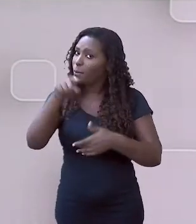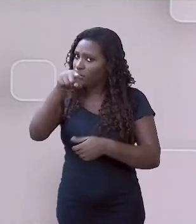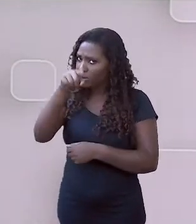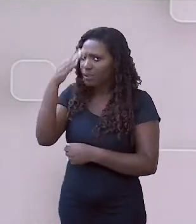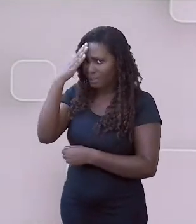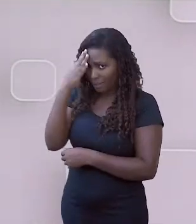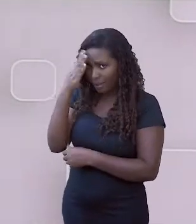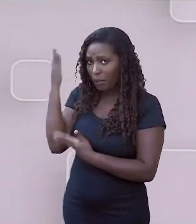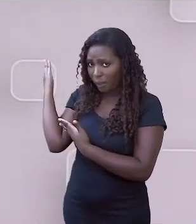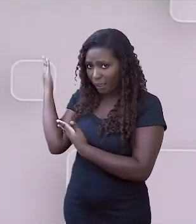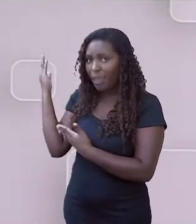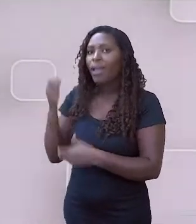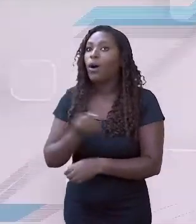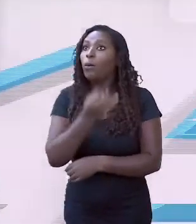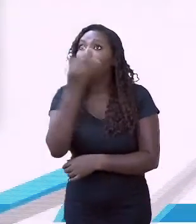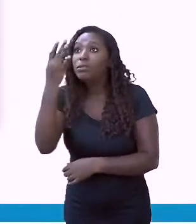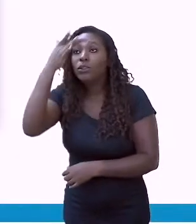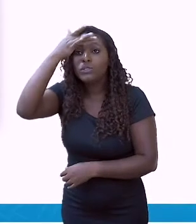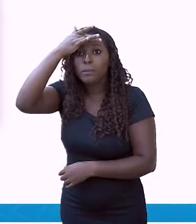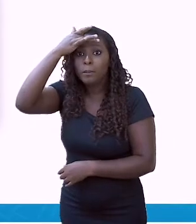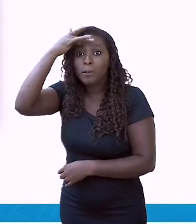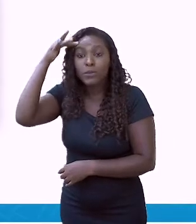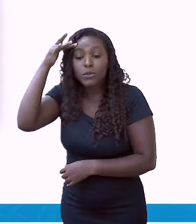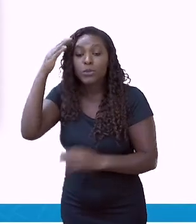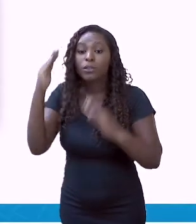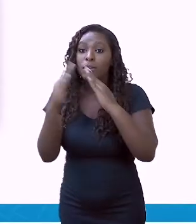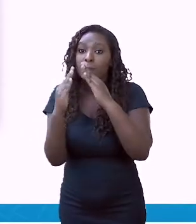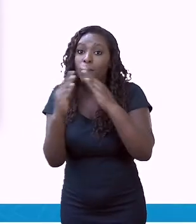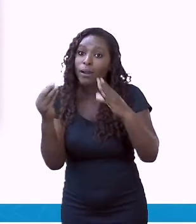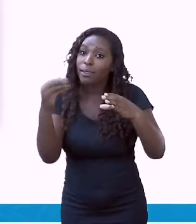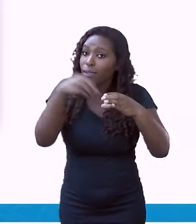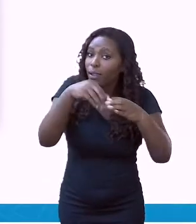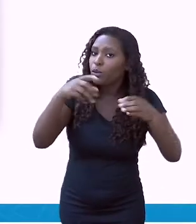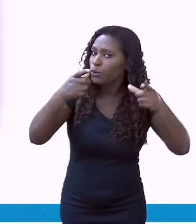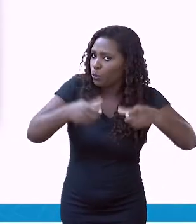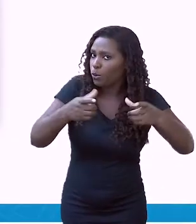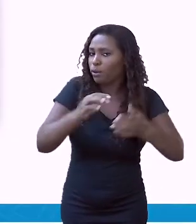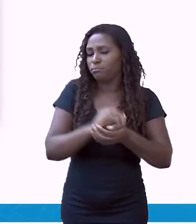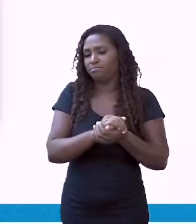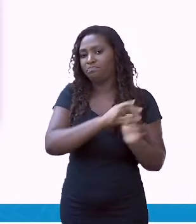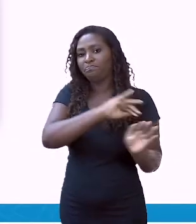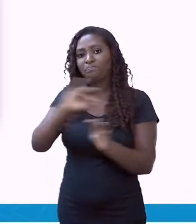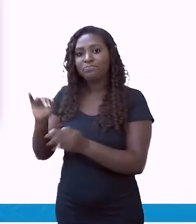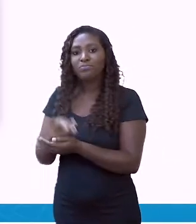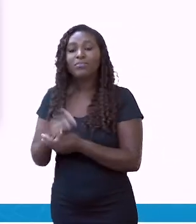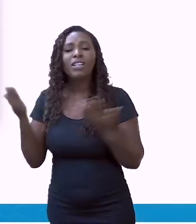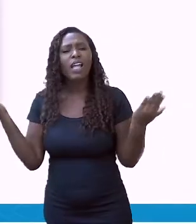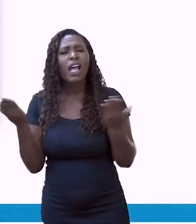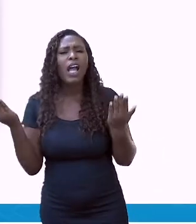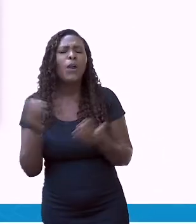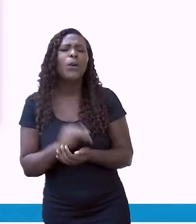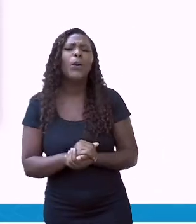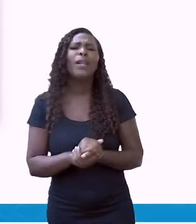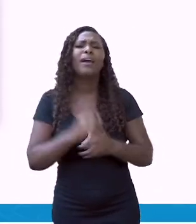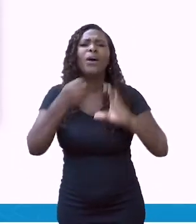ver outra característica das populações, as migrações. Nós